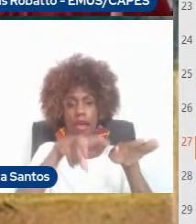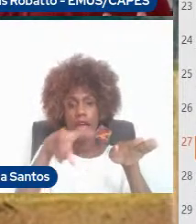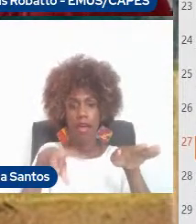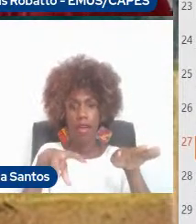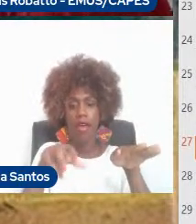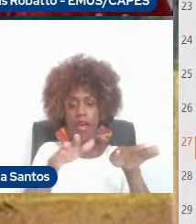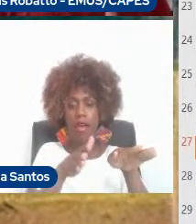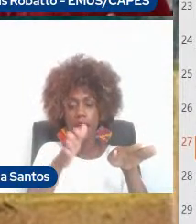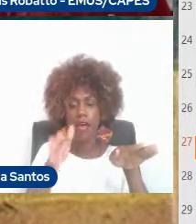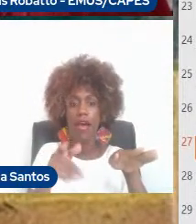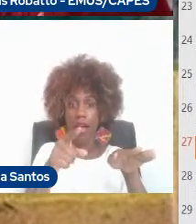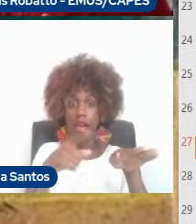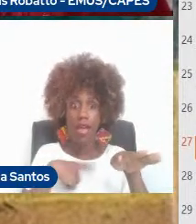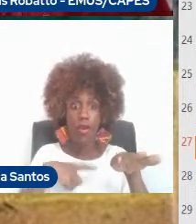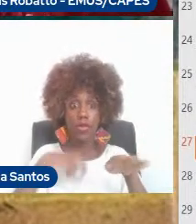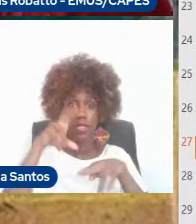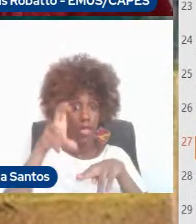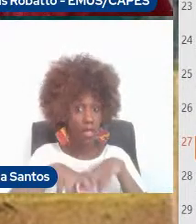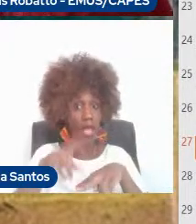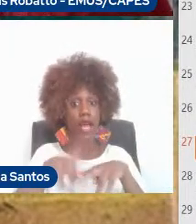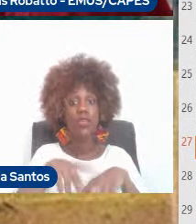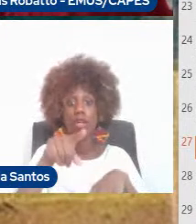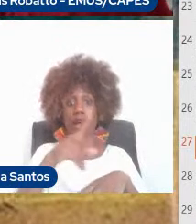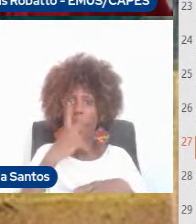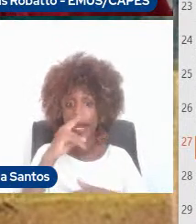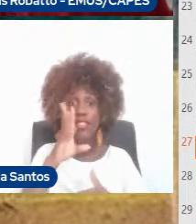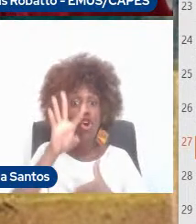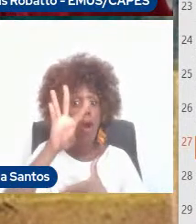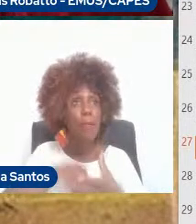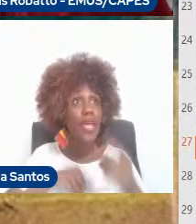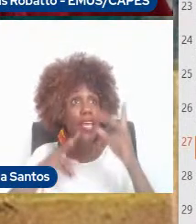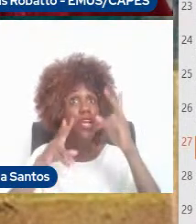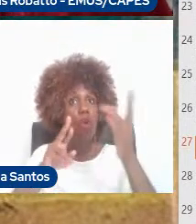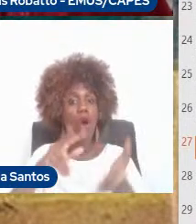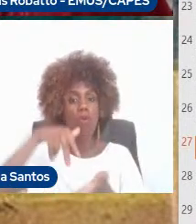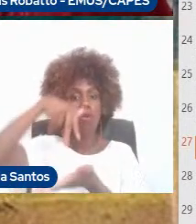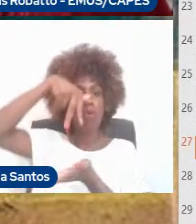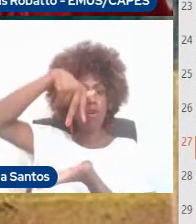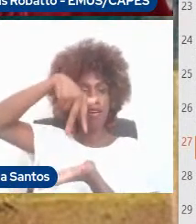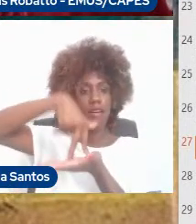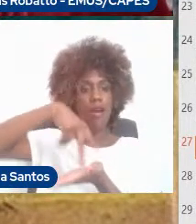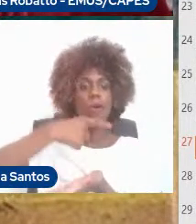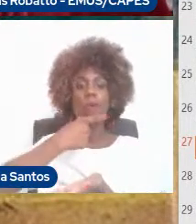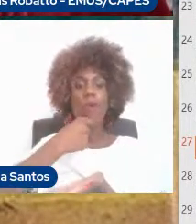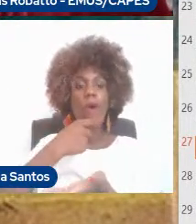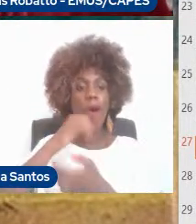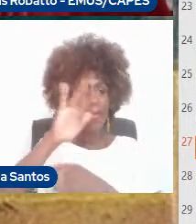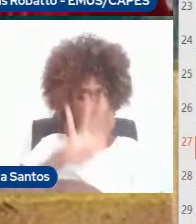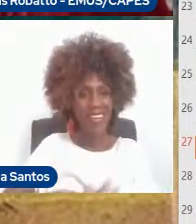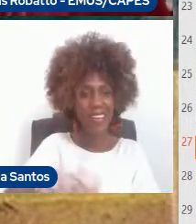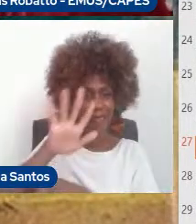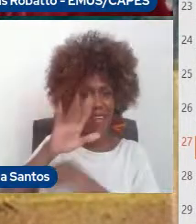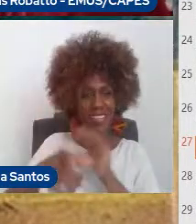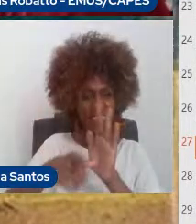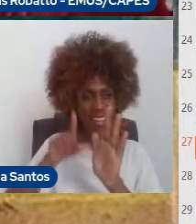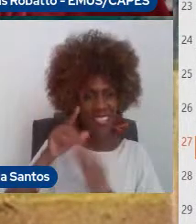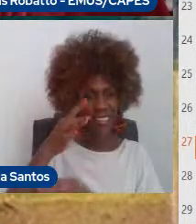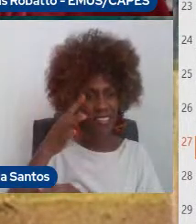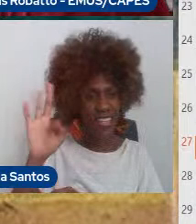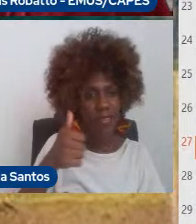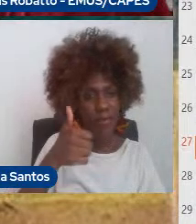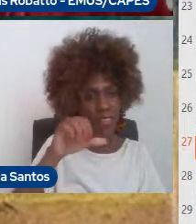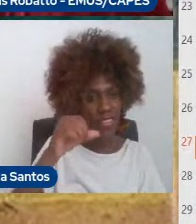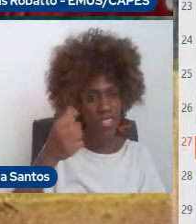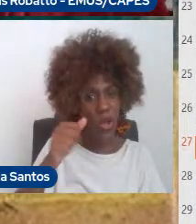seja, mesmo sentado, a gente acaba adotando aquela postura lá daquele quadro que eu mostrei do flautista francês de 1911,